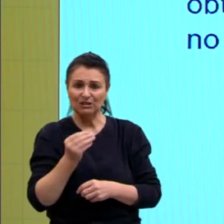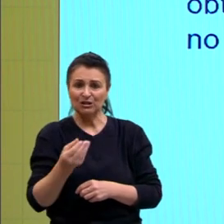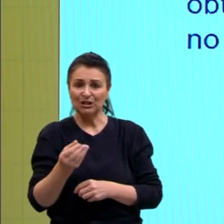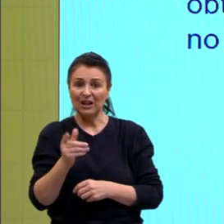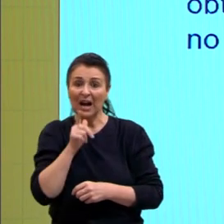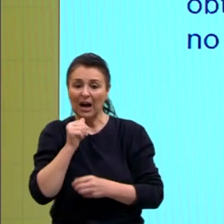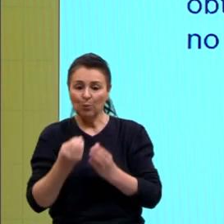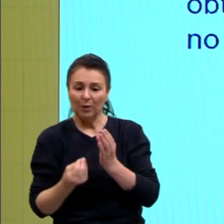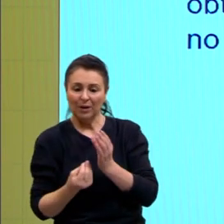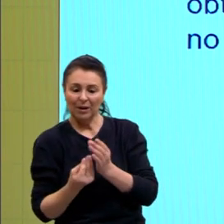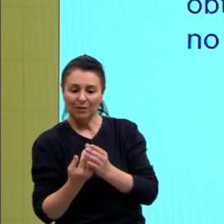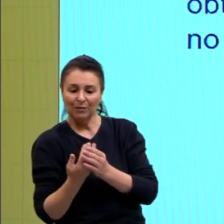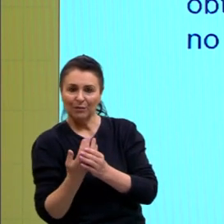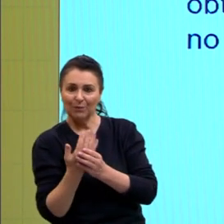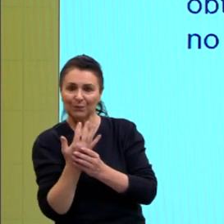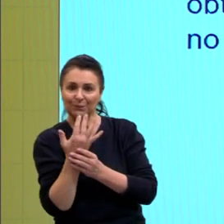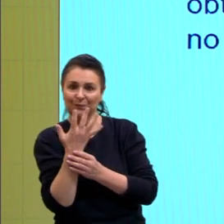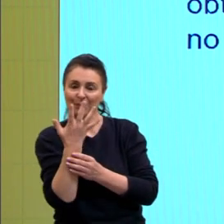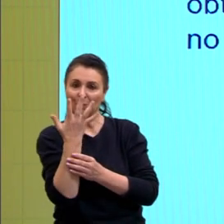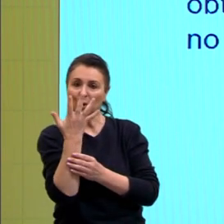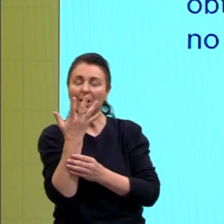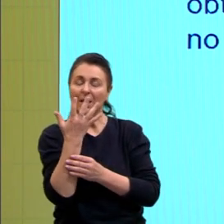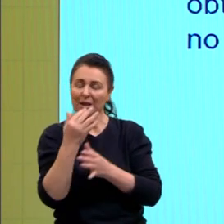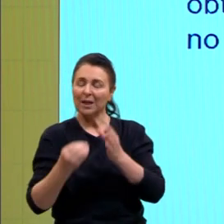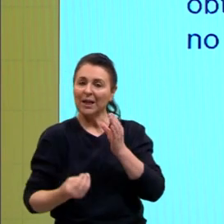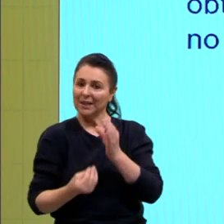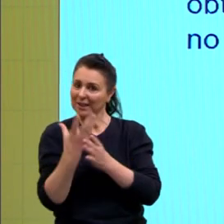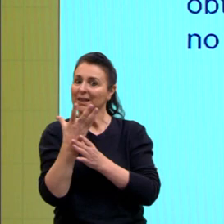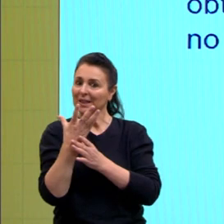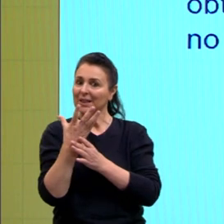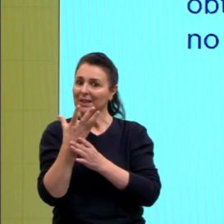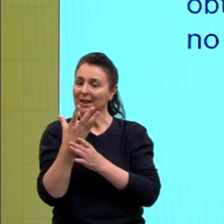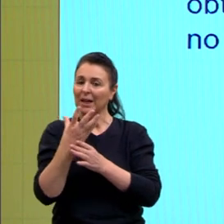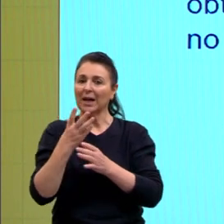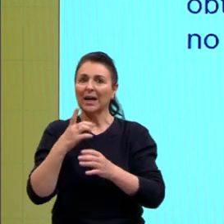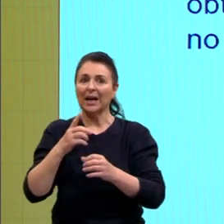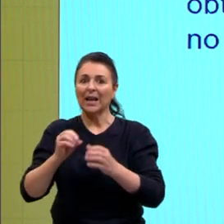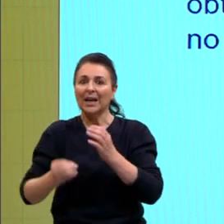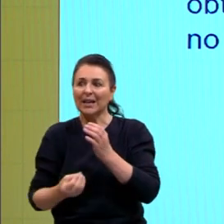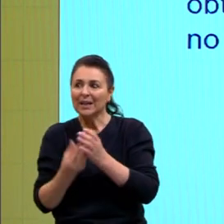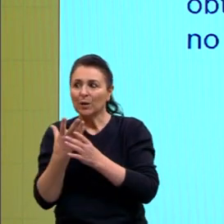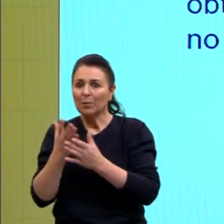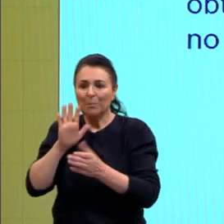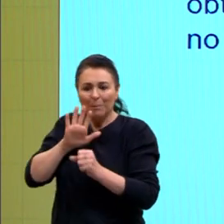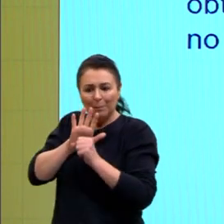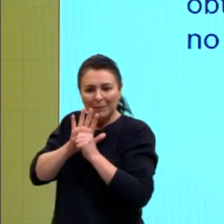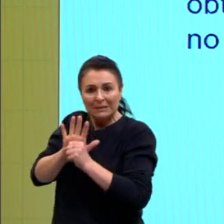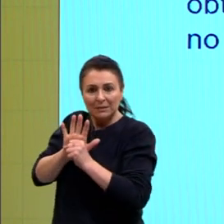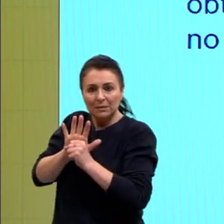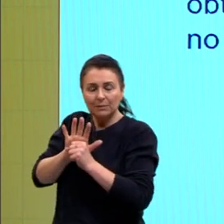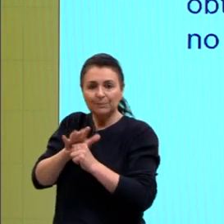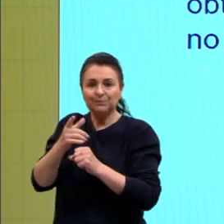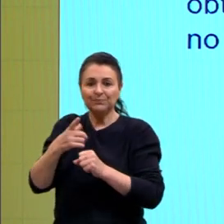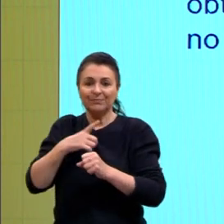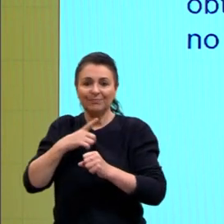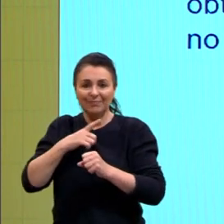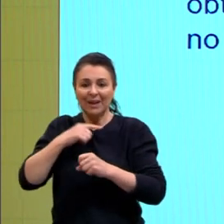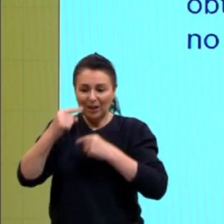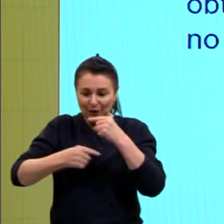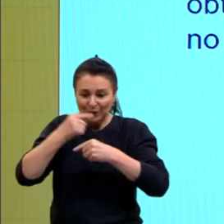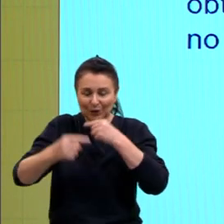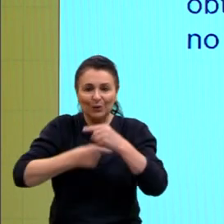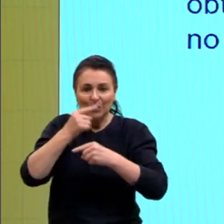né, fique, crie pressão, e essa pressão eu utilizo para tocar uma turbina, tá, gurizada? Então, a geotérmica a gente